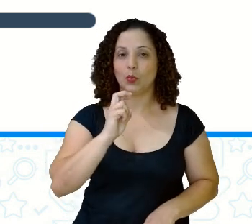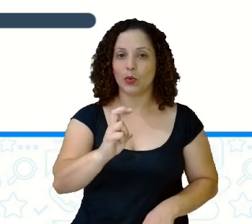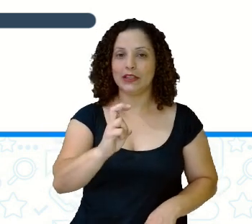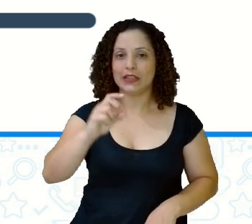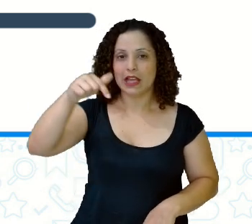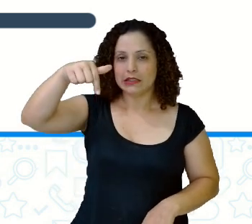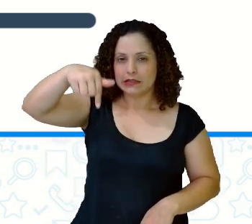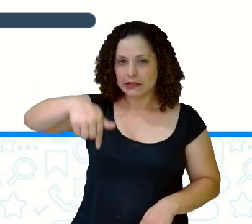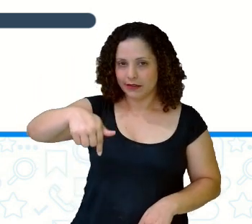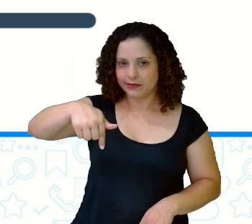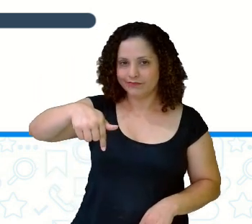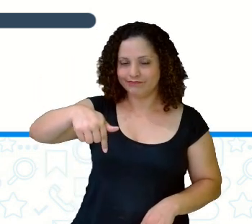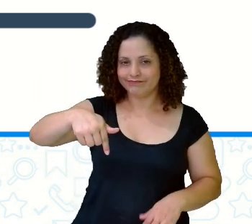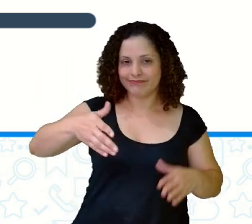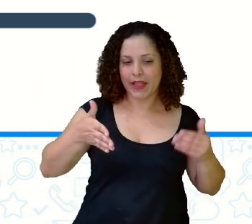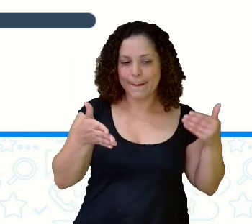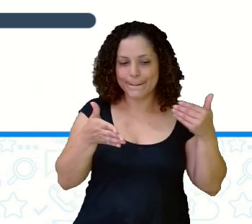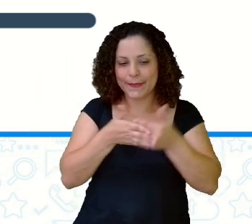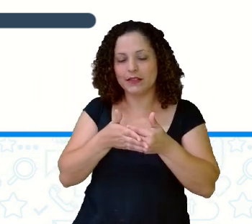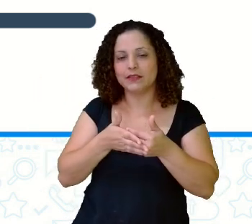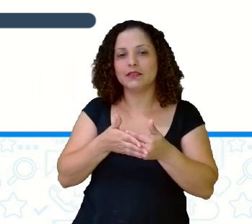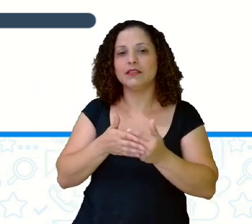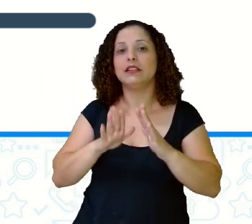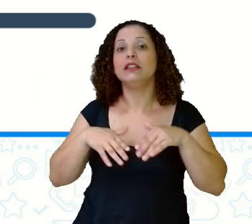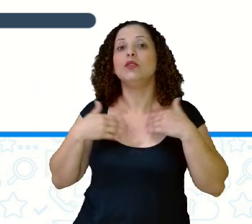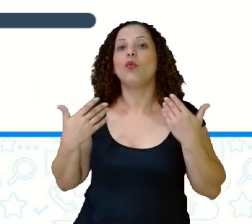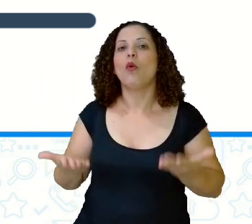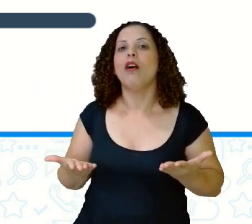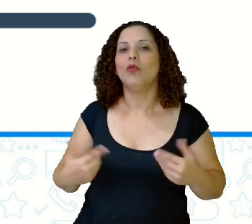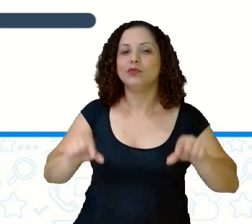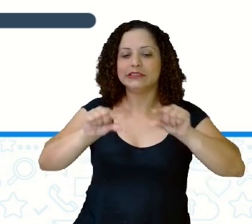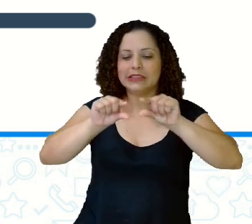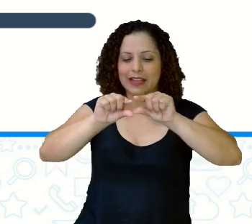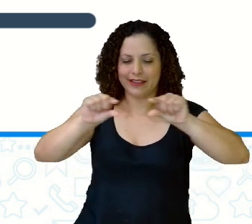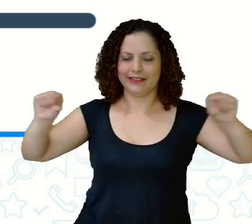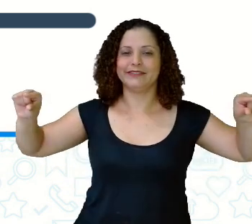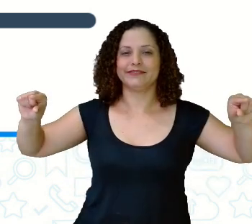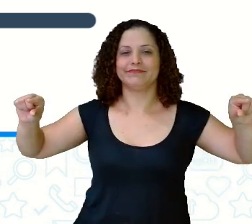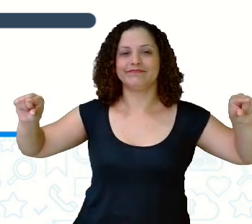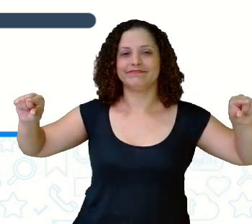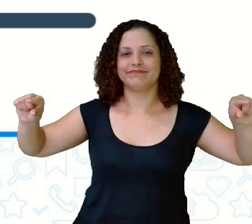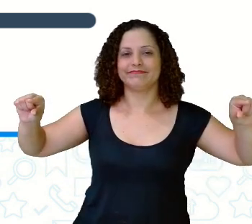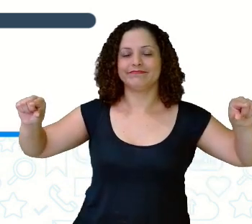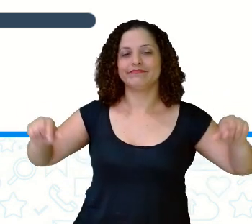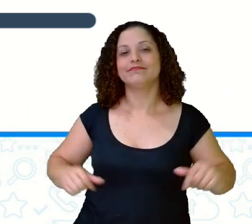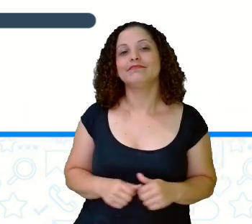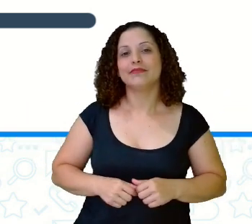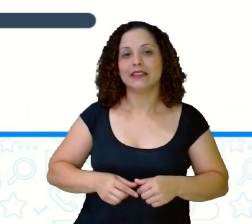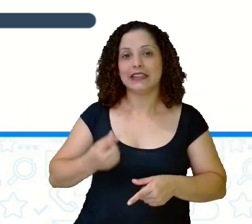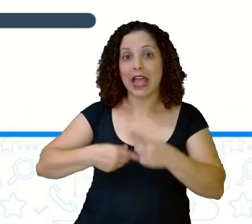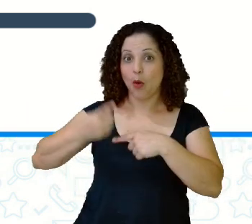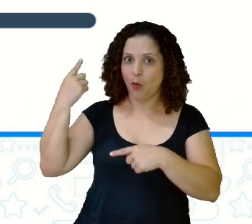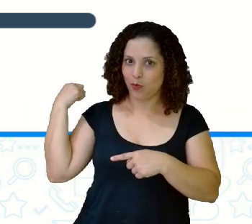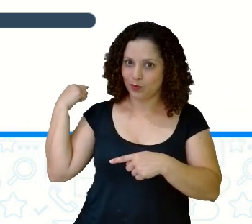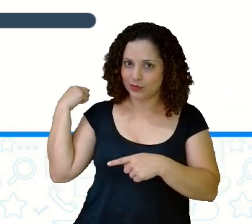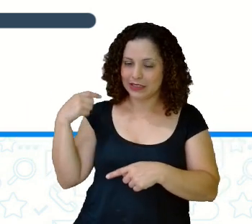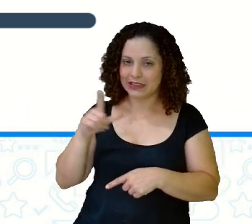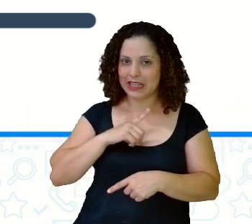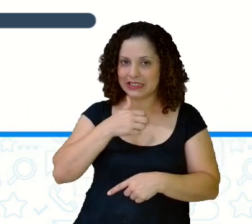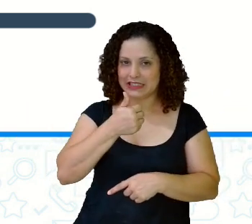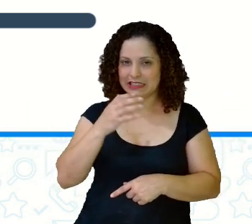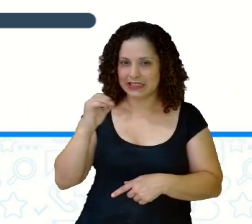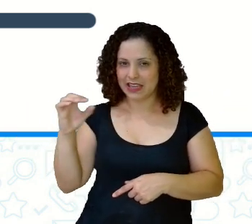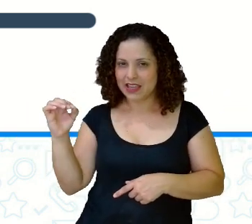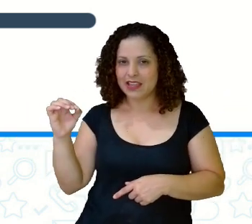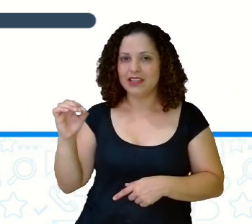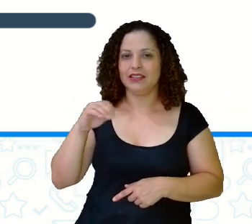Está mais próximo De qual Dezena Na reta numérica Naquela anterior A gente trabalhou Com centena